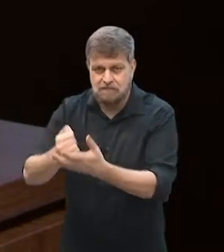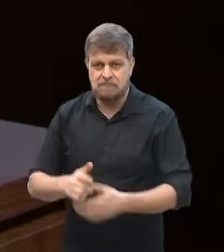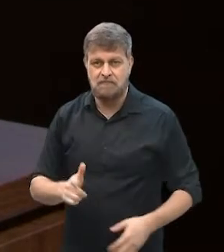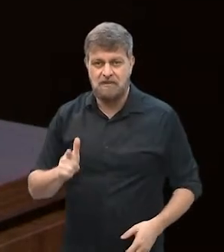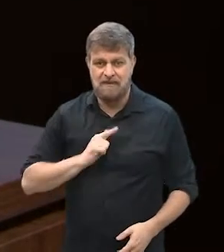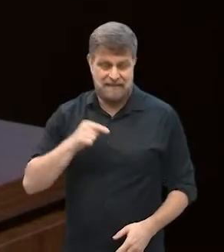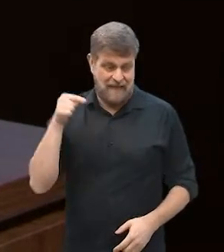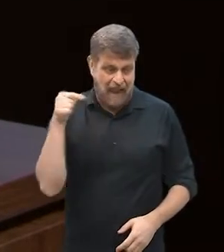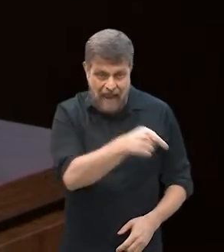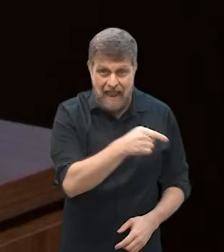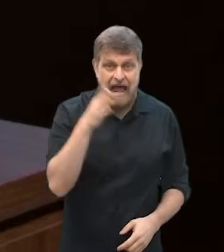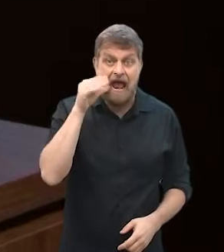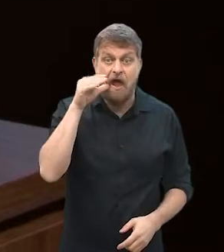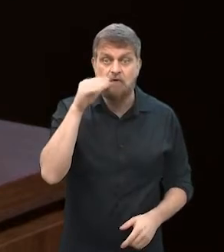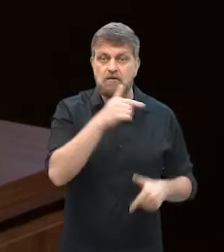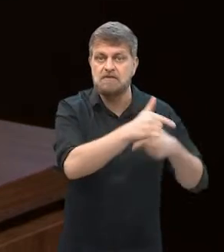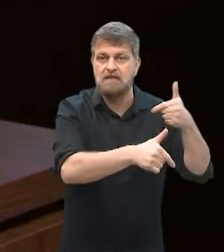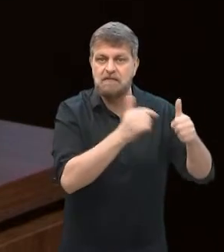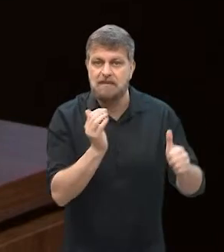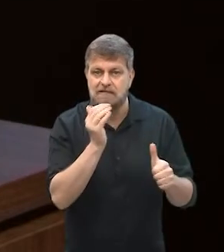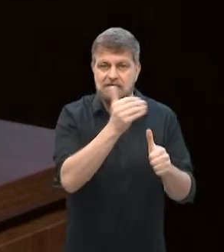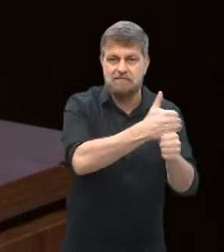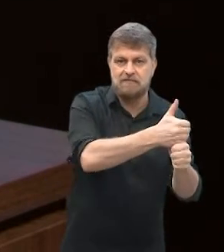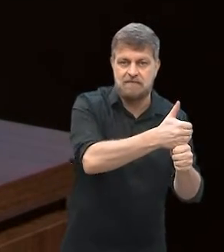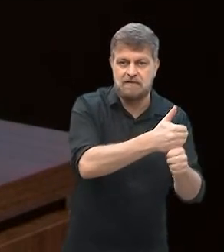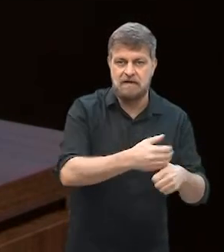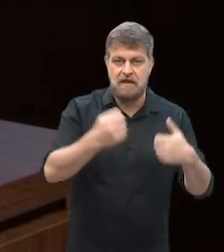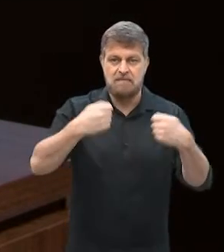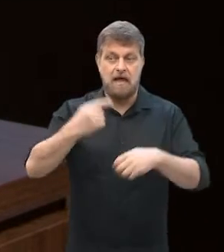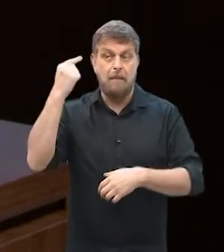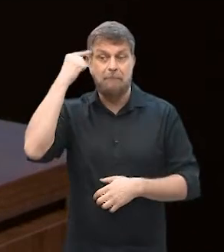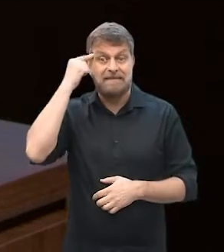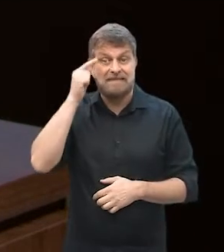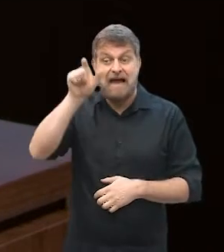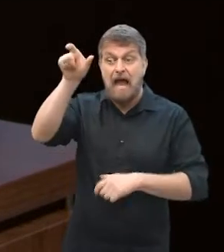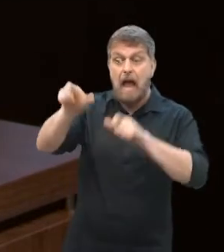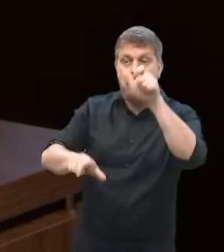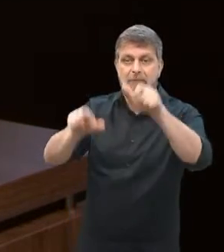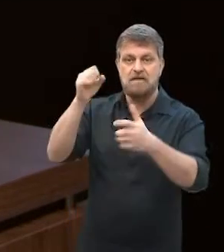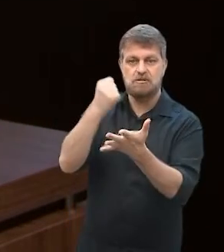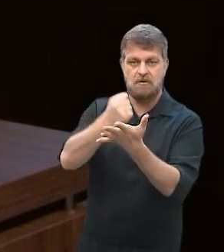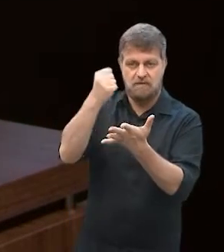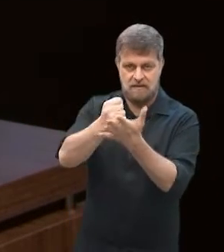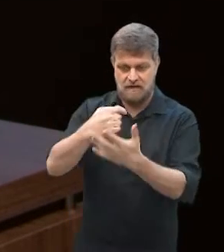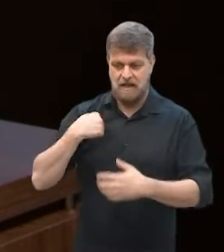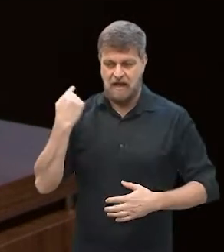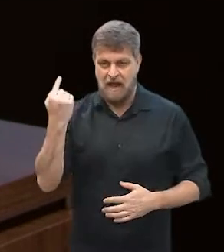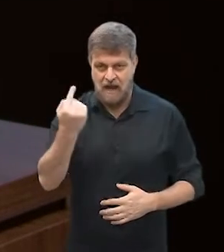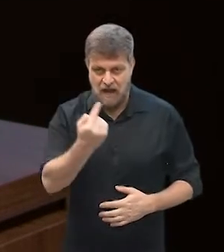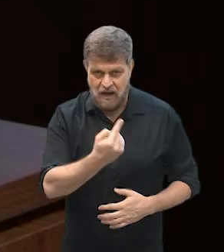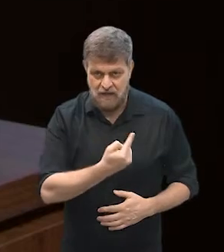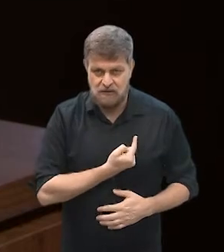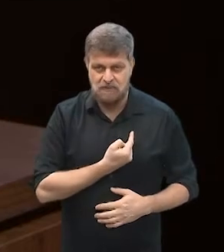colocar alguém para fazer isso, aí começa a parte de gestão de pessoas, né, muitas vezes nós somos preparados tecnicamente para